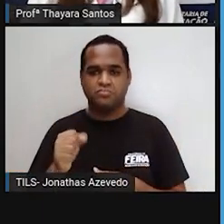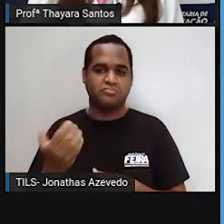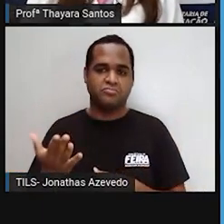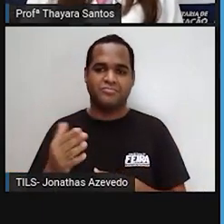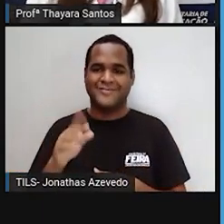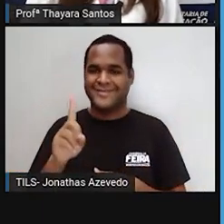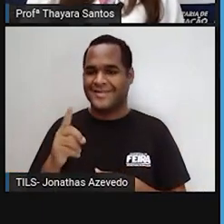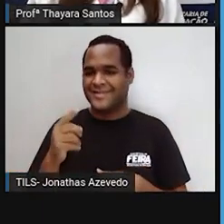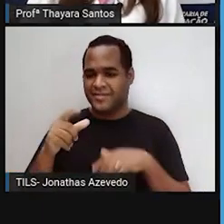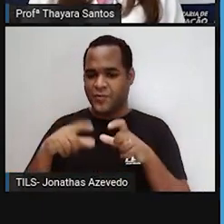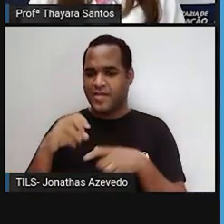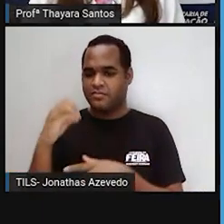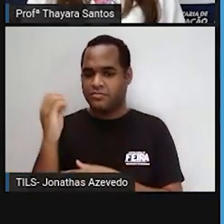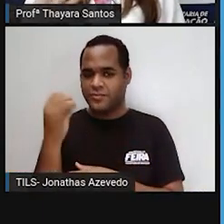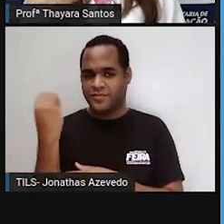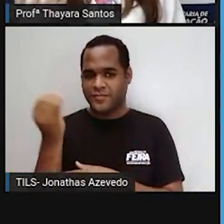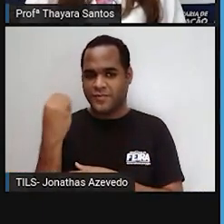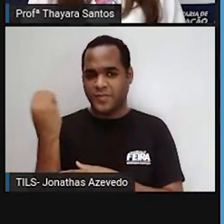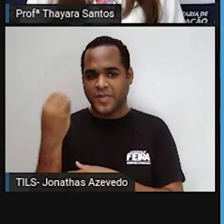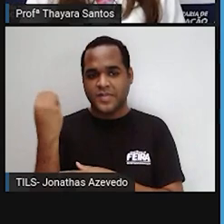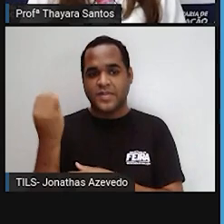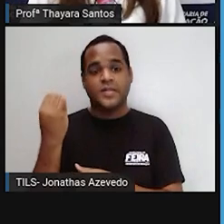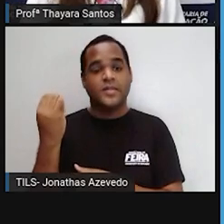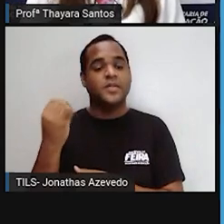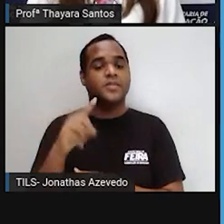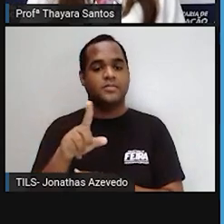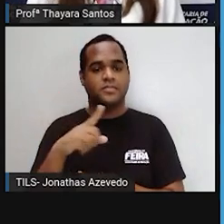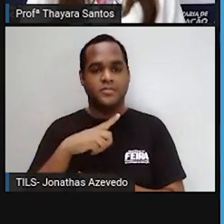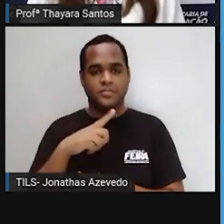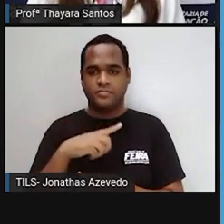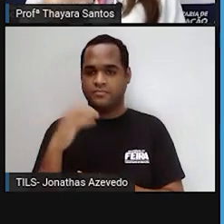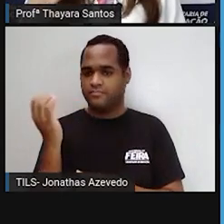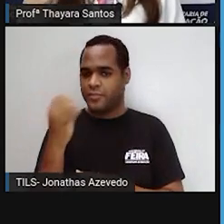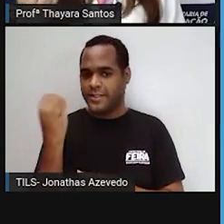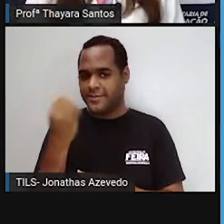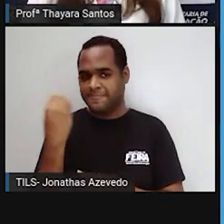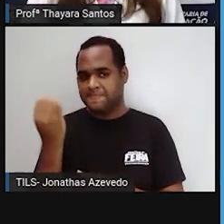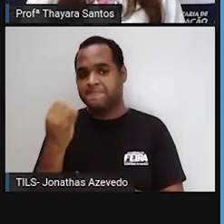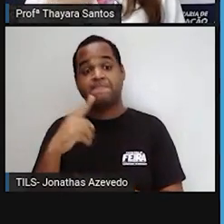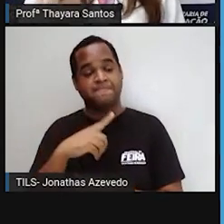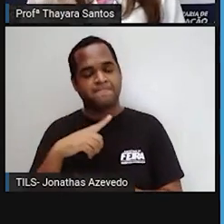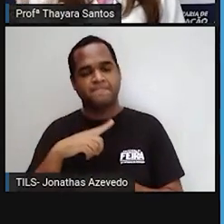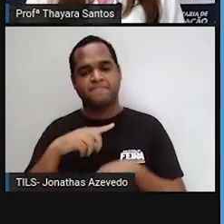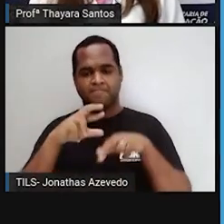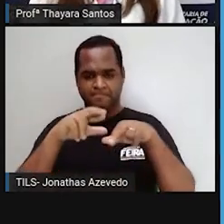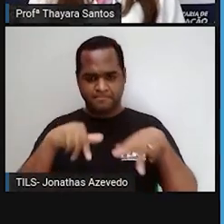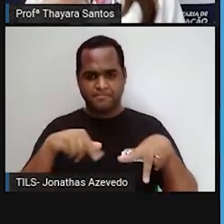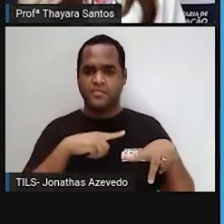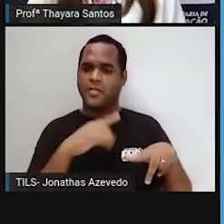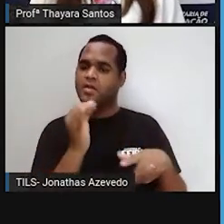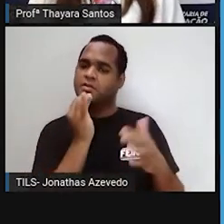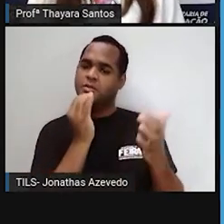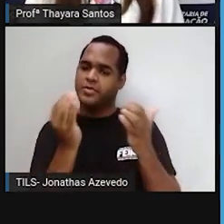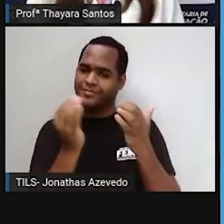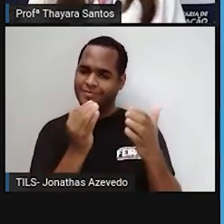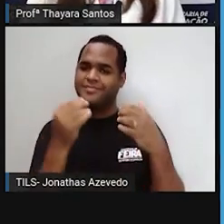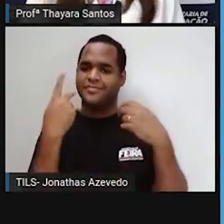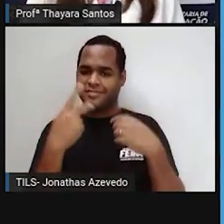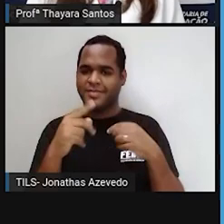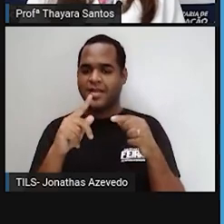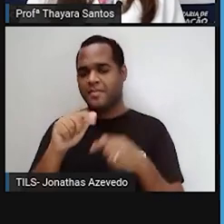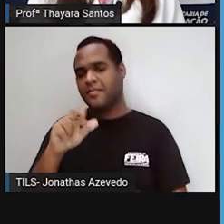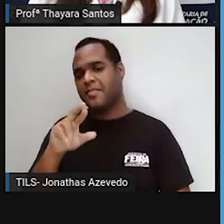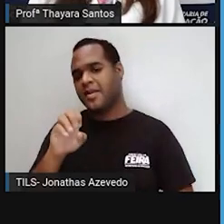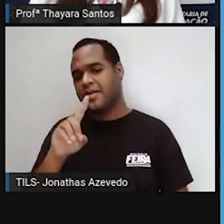Pampa Gaúcho. A região que a chama, o bioma que a gente chama de Pampa Gaúcho. Então, Pampa Gaúcho é um desses exemplos de pradarias que a gente